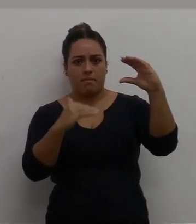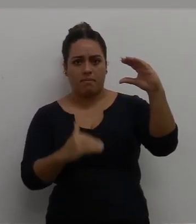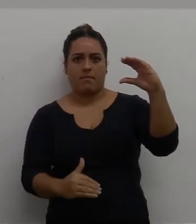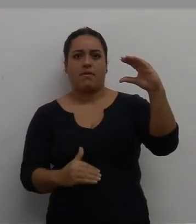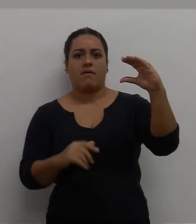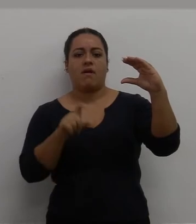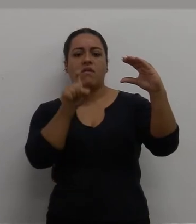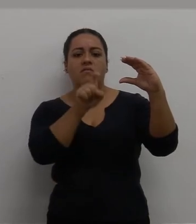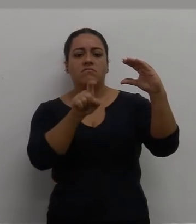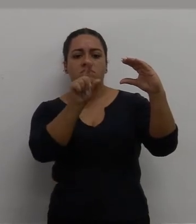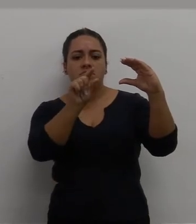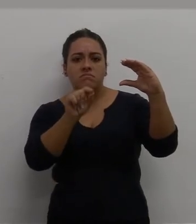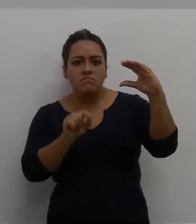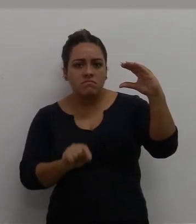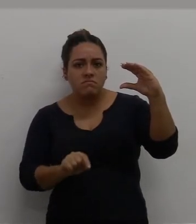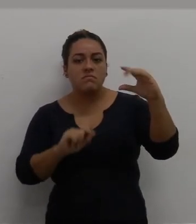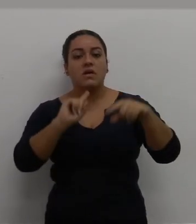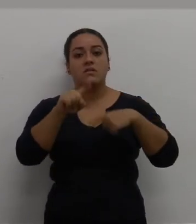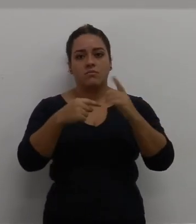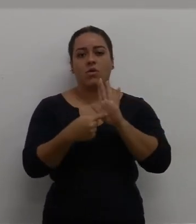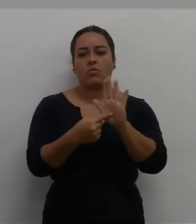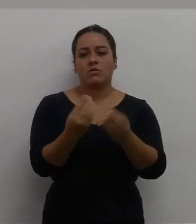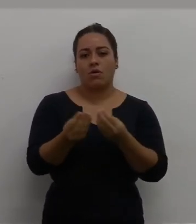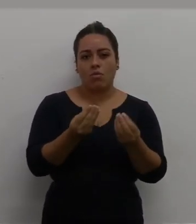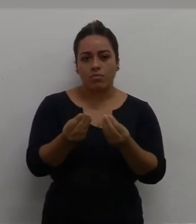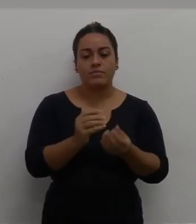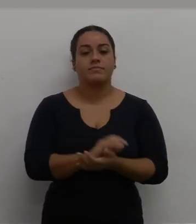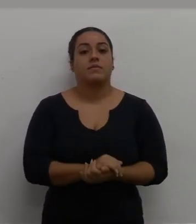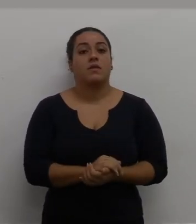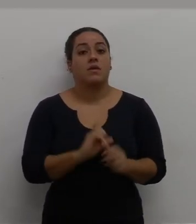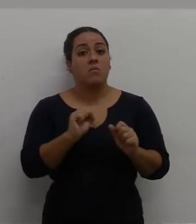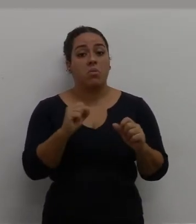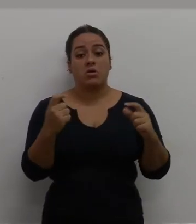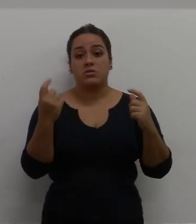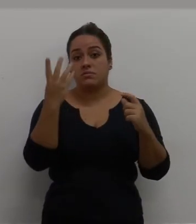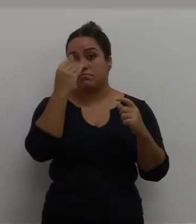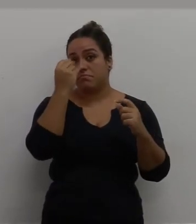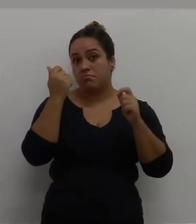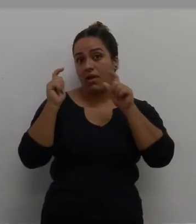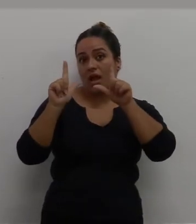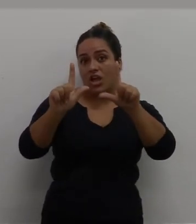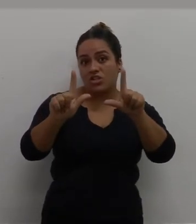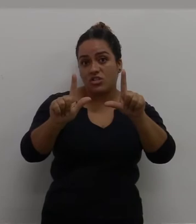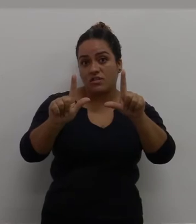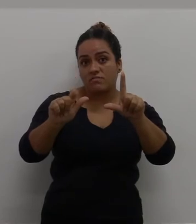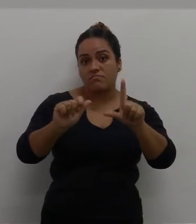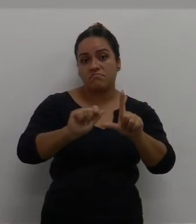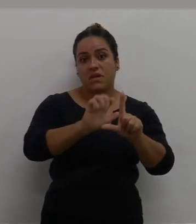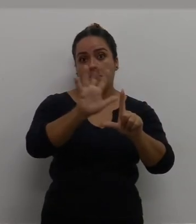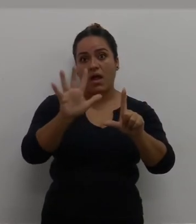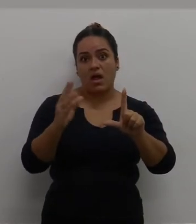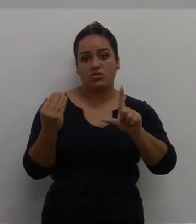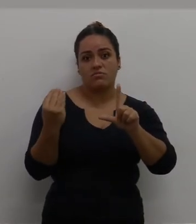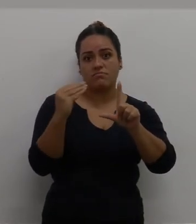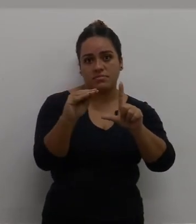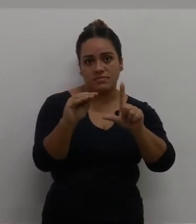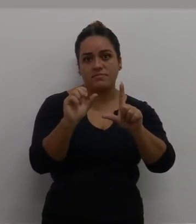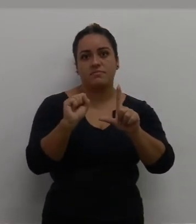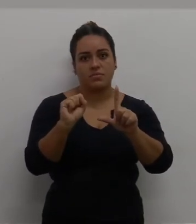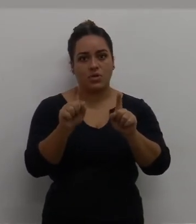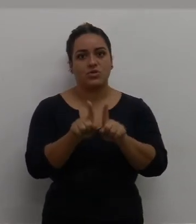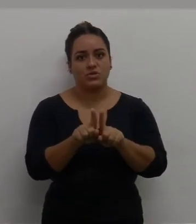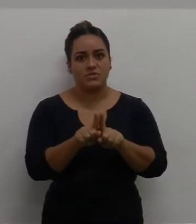-selecionadas, você pode inserir direto, a vai ver um pouco mais para frente a questão das funções. Pode inserir uma imagem, vamos supor que eu queira colocar uma imagem